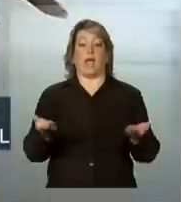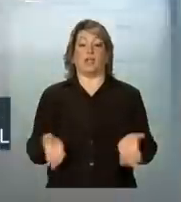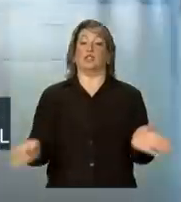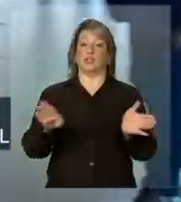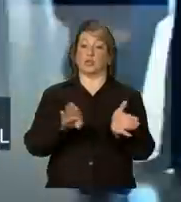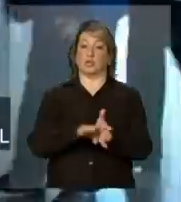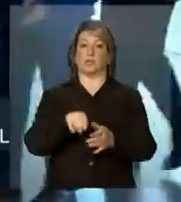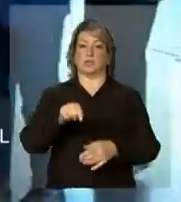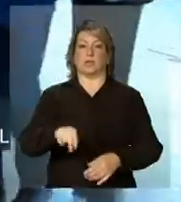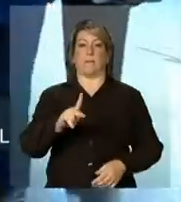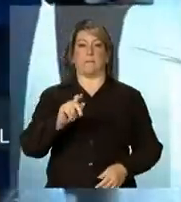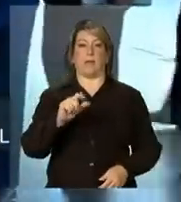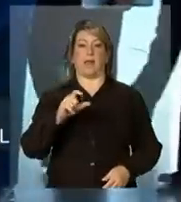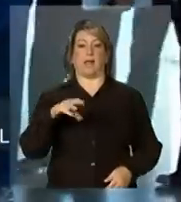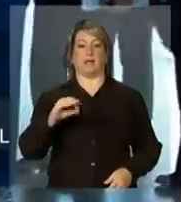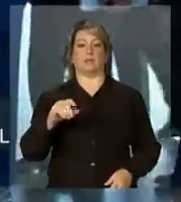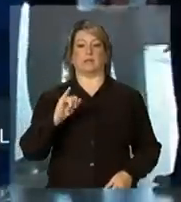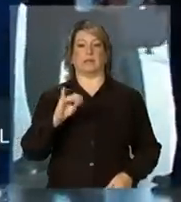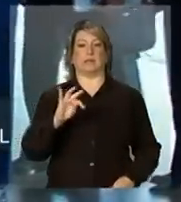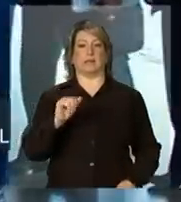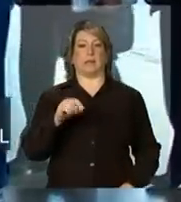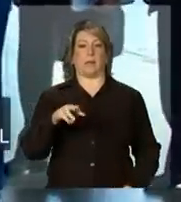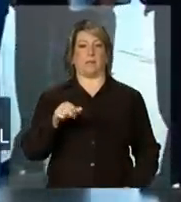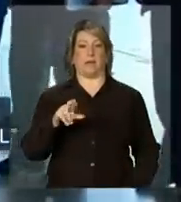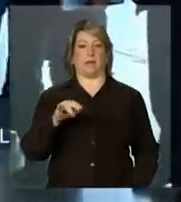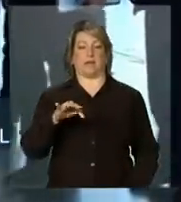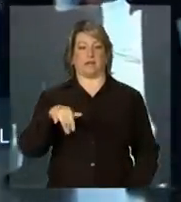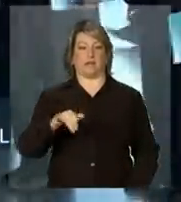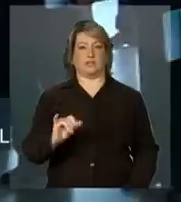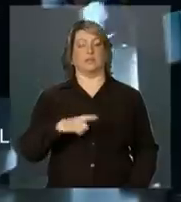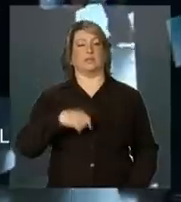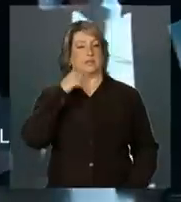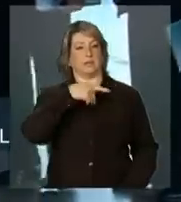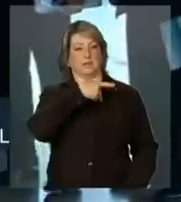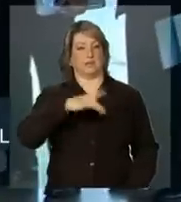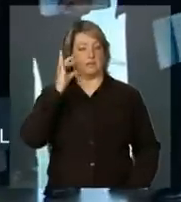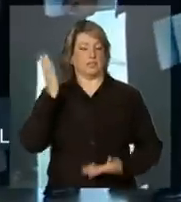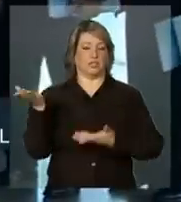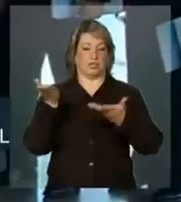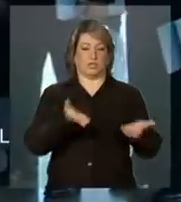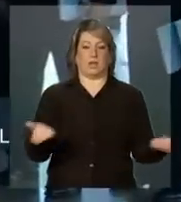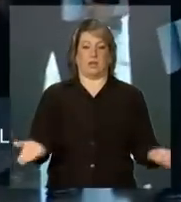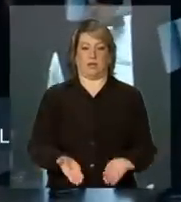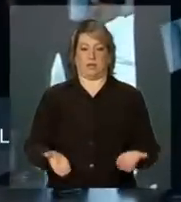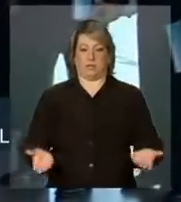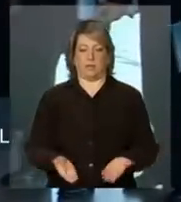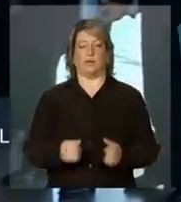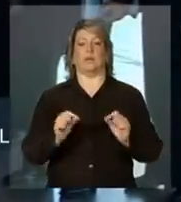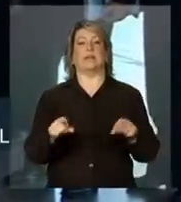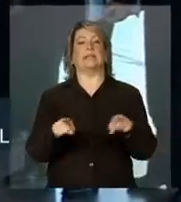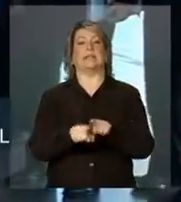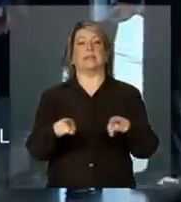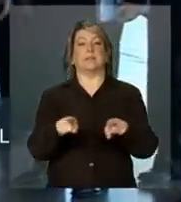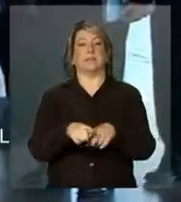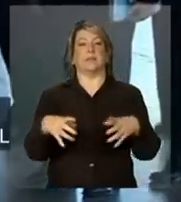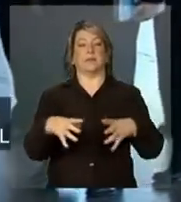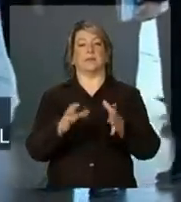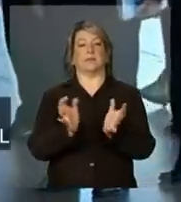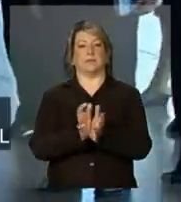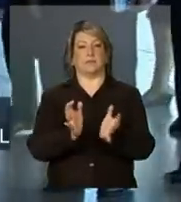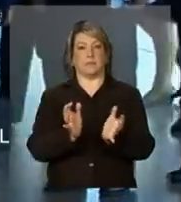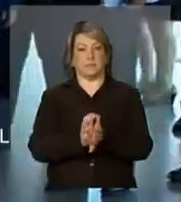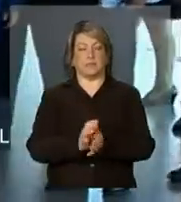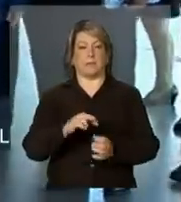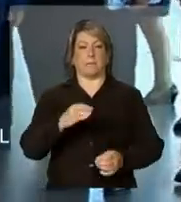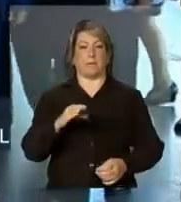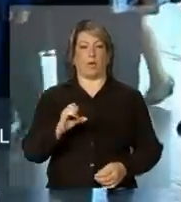ao Palácio do Itamaraty e neste momento é recebido pela presidenta Dilma Rousseff. Também faz parte do Mercosul a Venezuela.